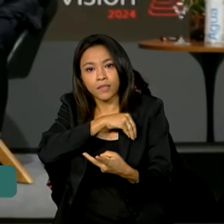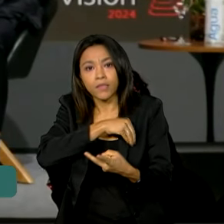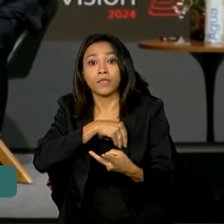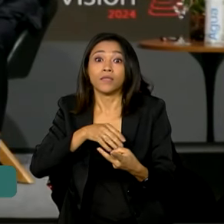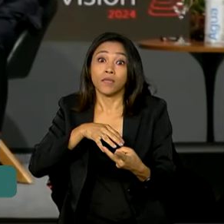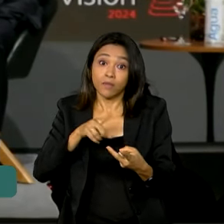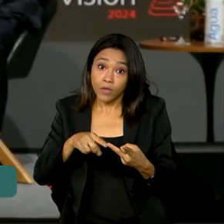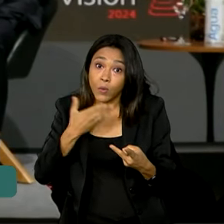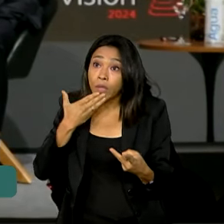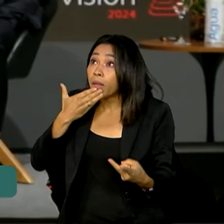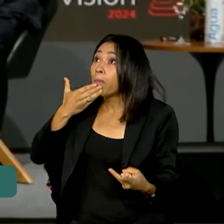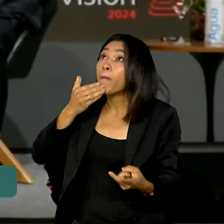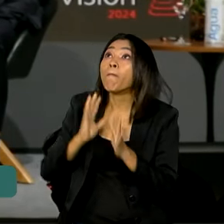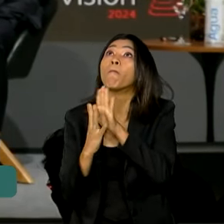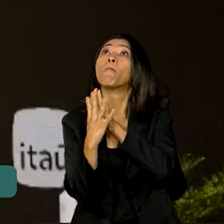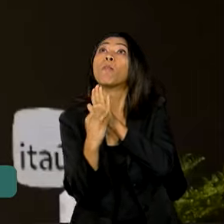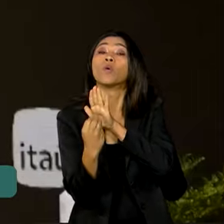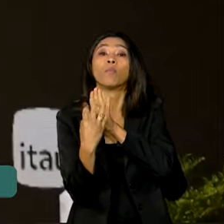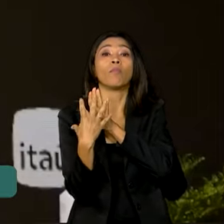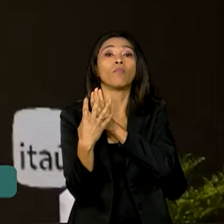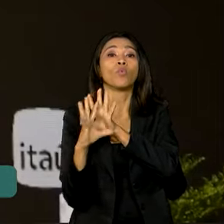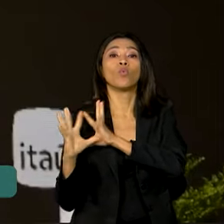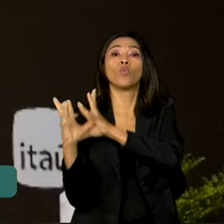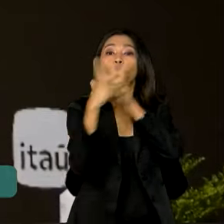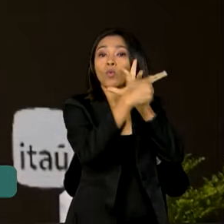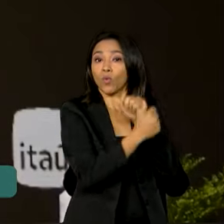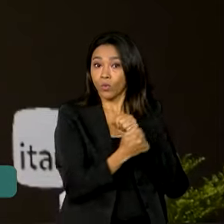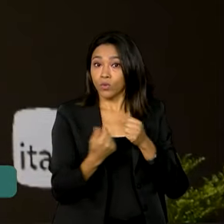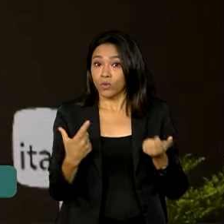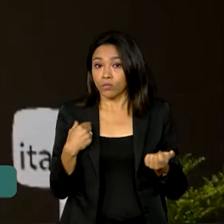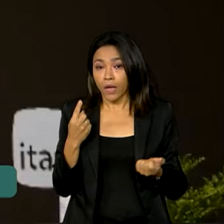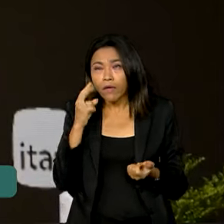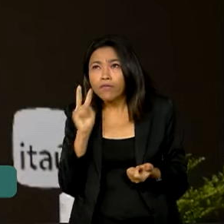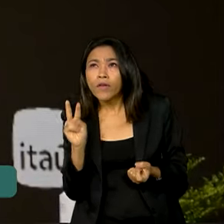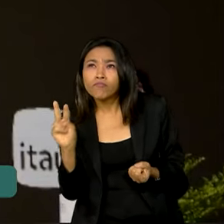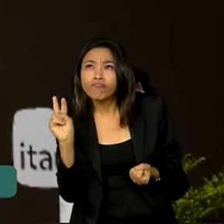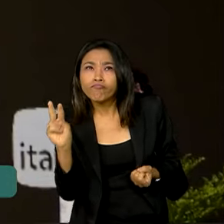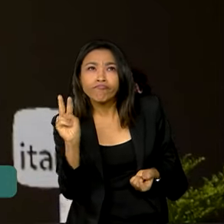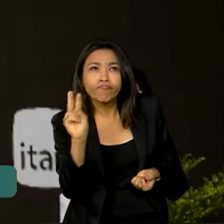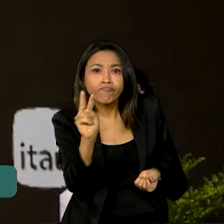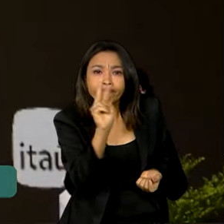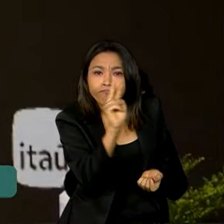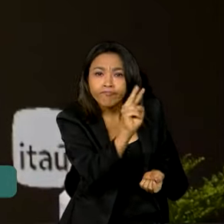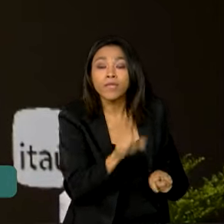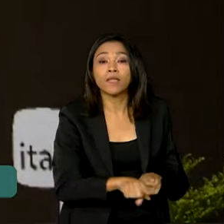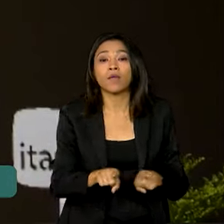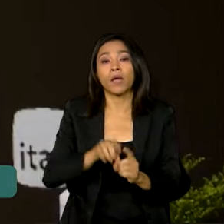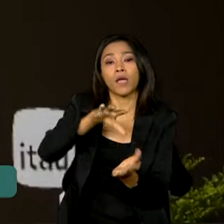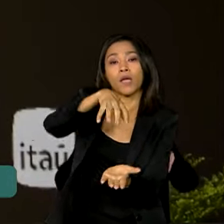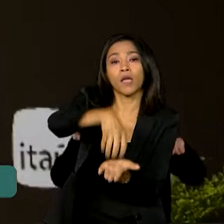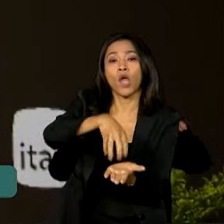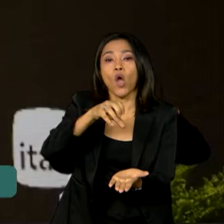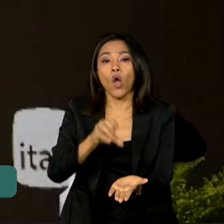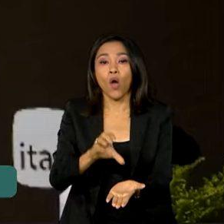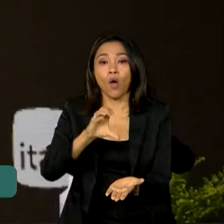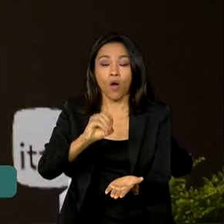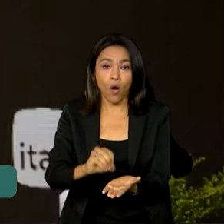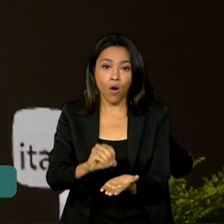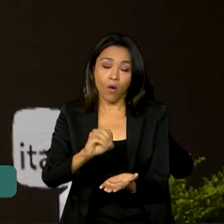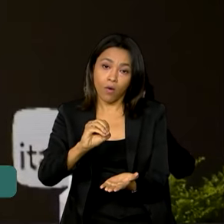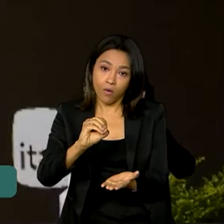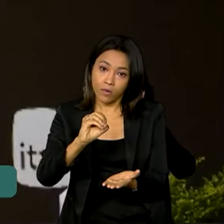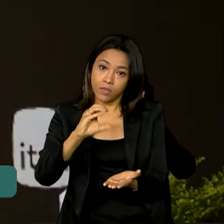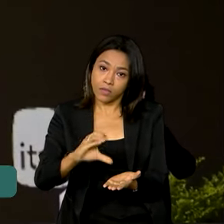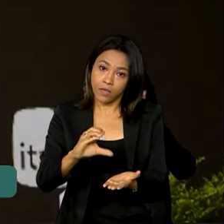Brasil com o que tem de melhor no mundo. Olhando para os nossos pares, olhando para a CDE de uma maneira geral, mas olhando para os nossos pares